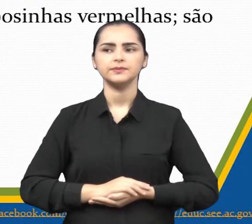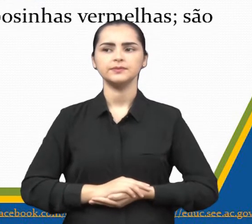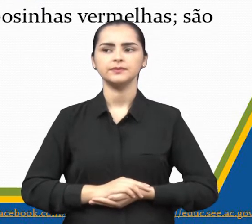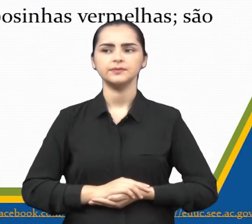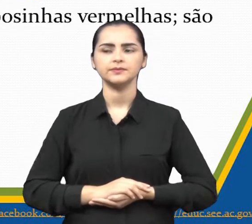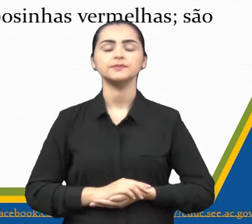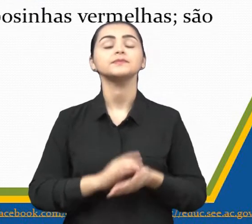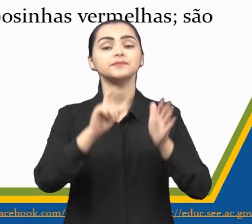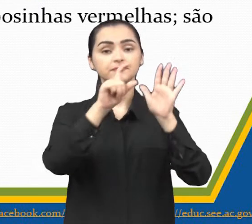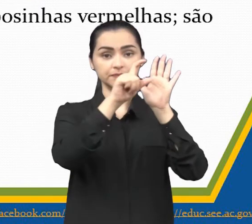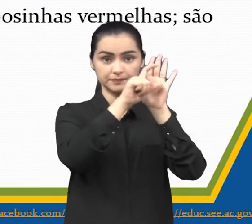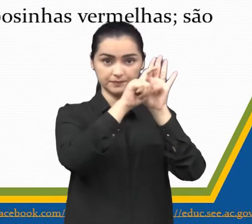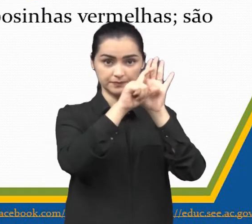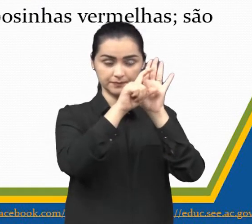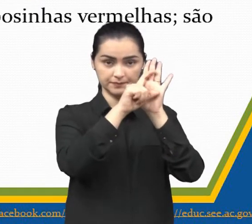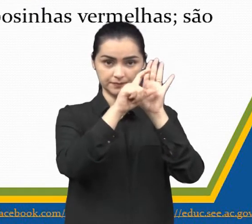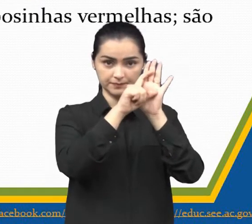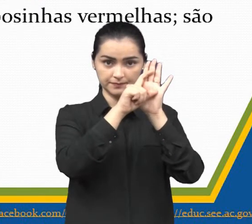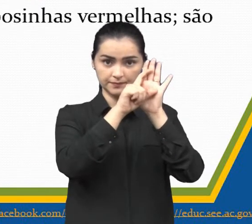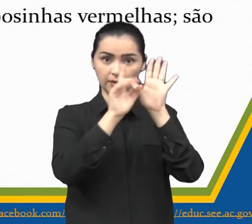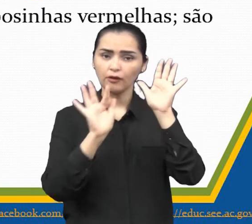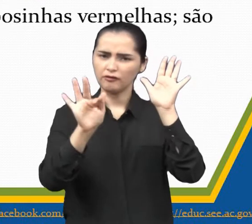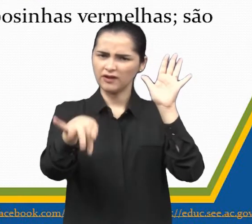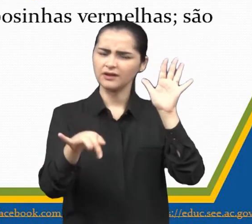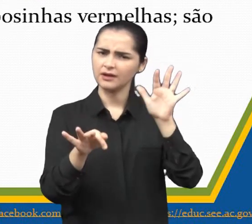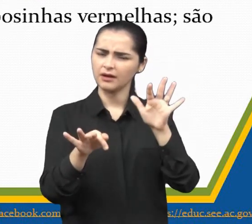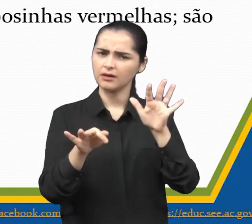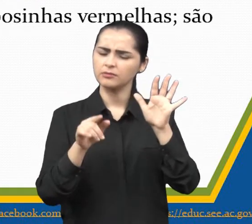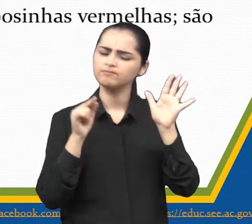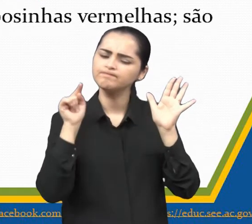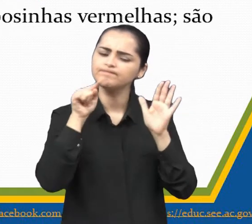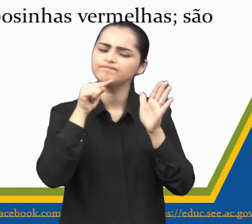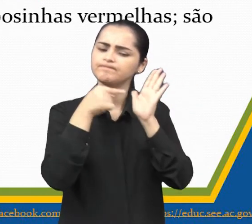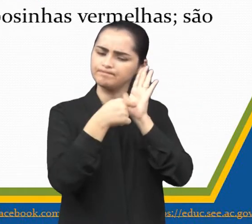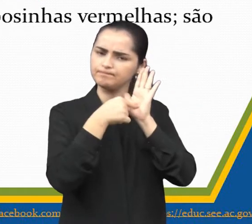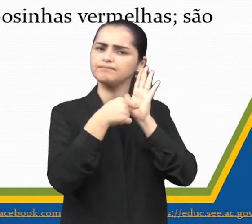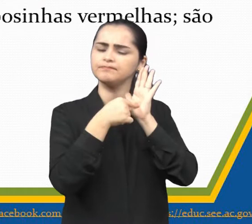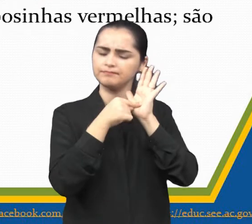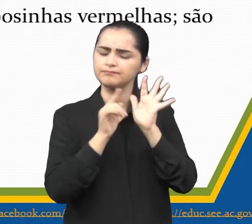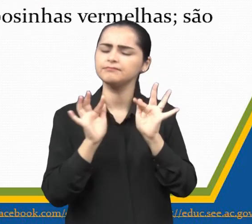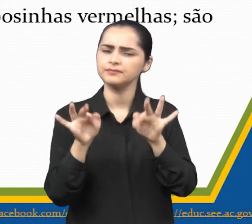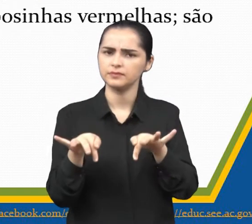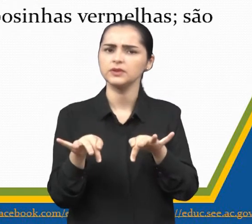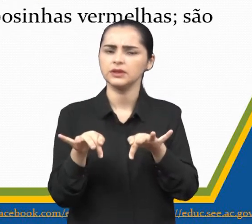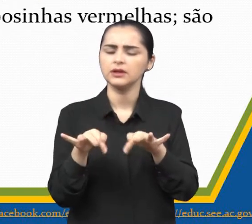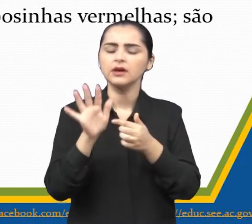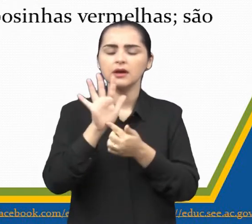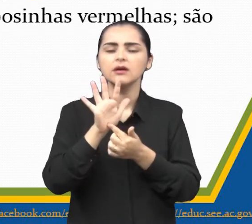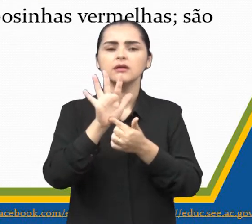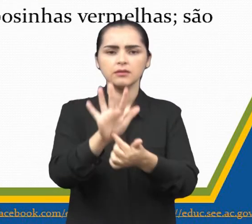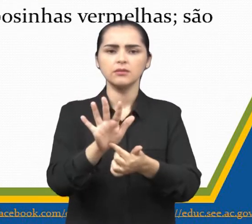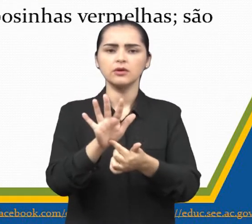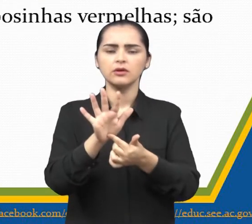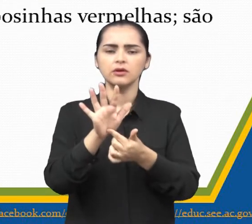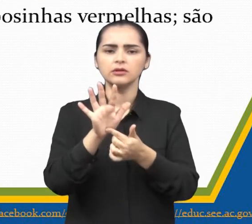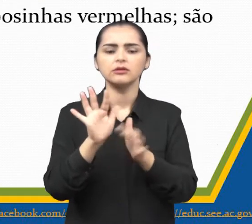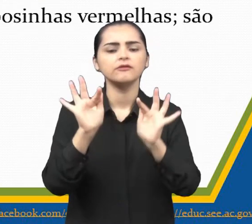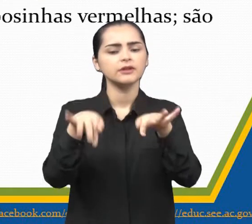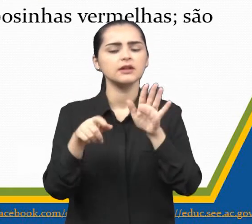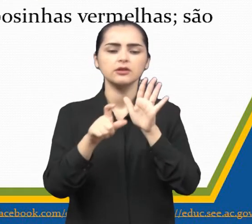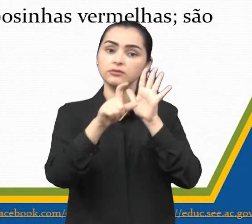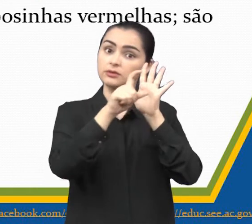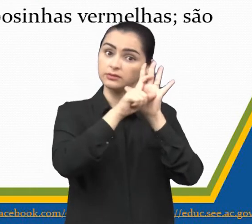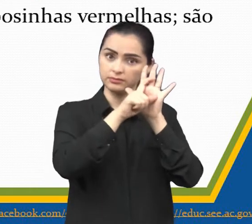No primeiro, aí no finalzinho, ó, ele termina com um ponto de final. Ele mostra aí quando termina o primeiro